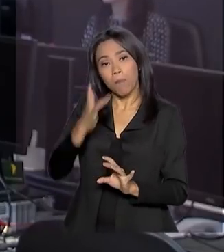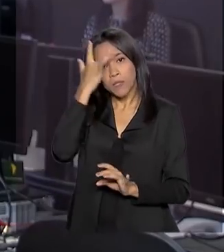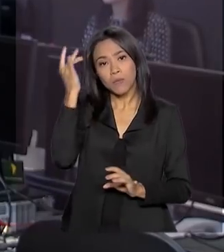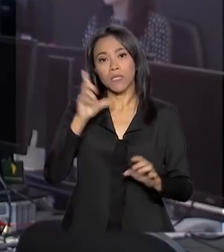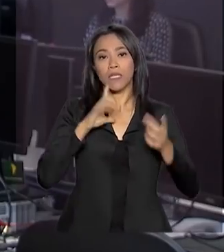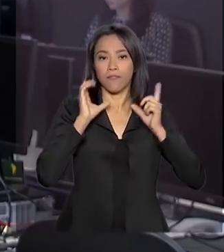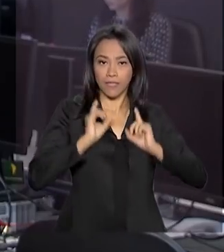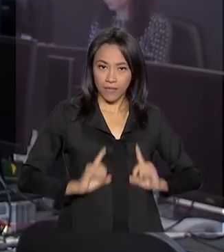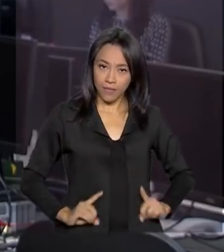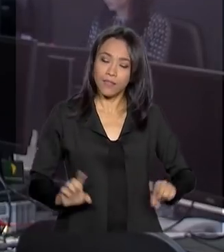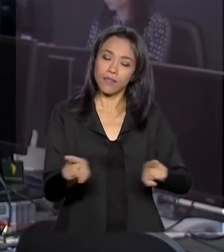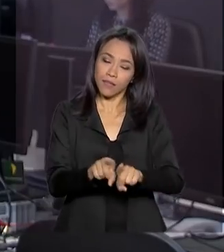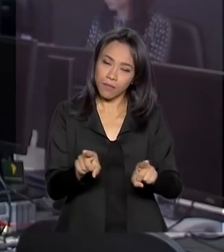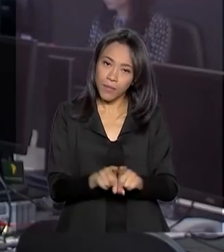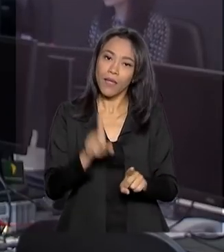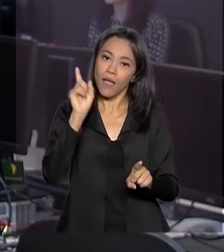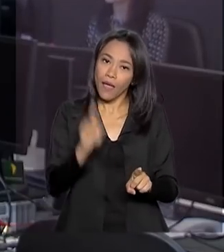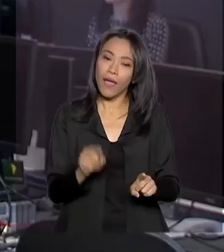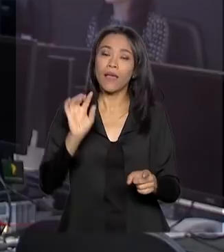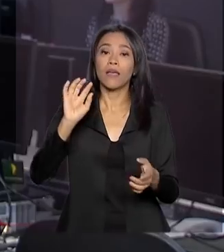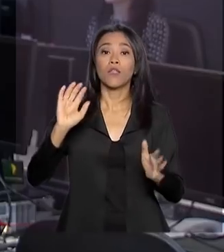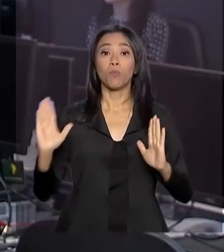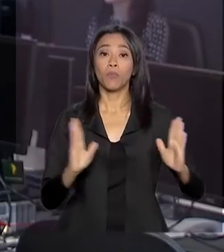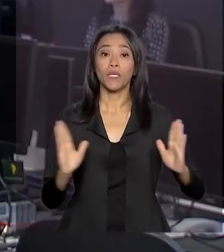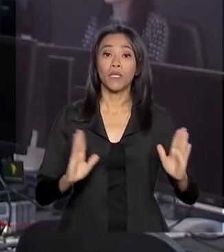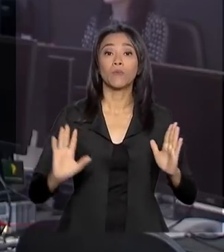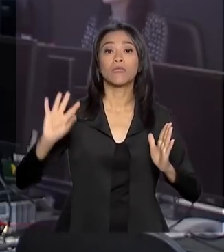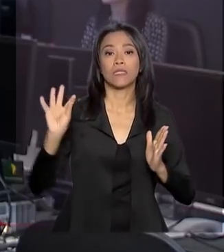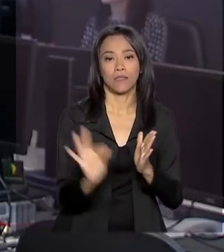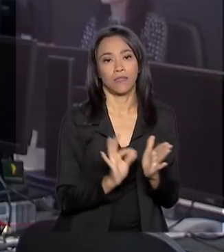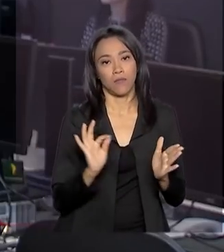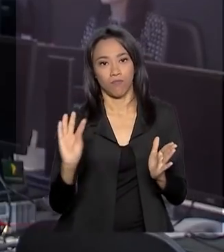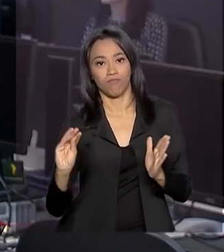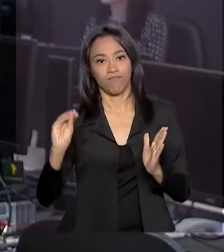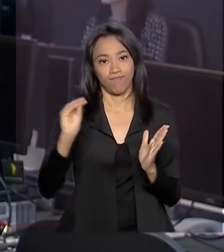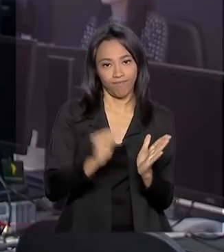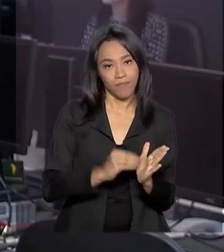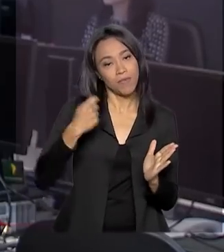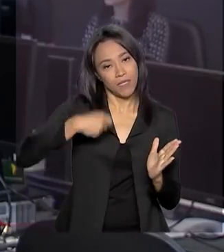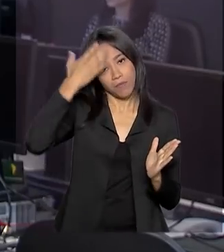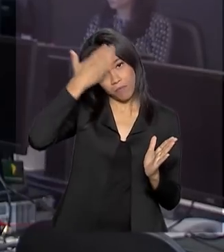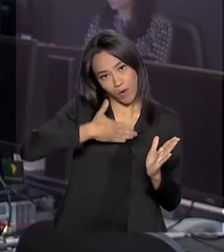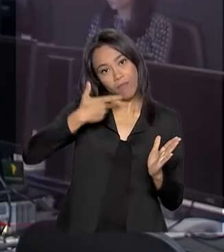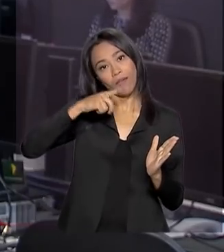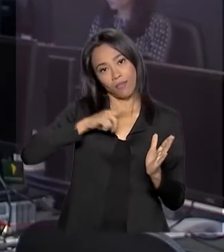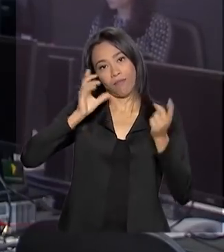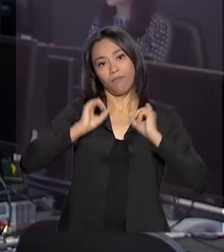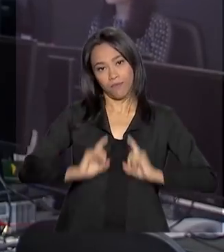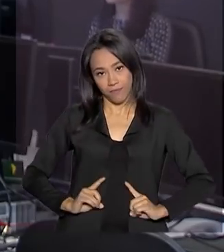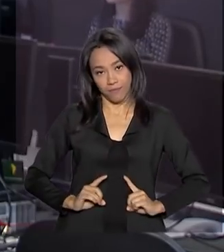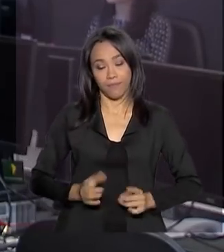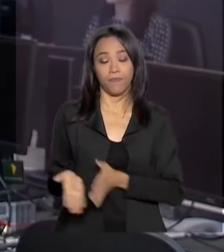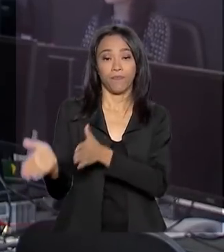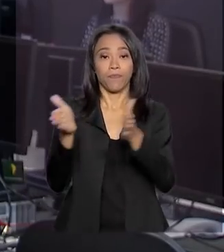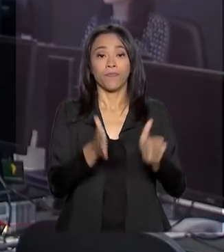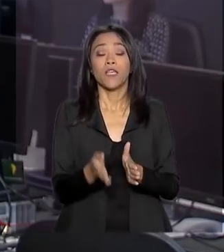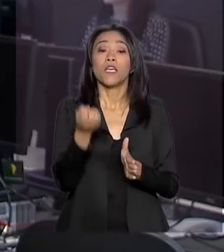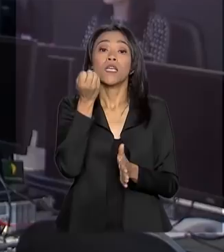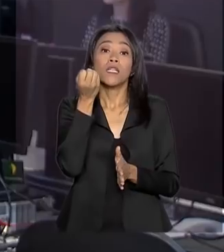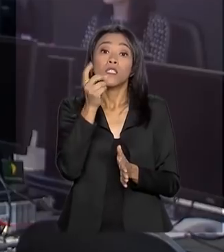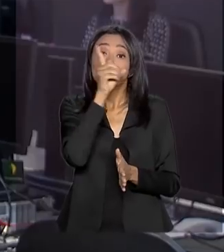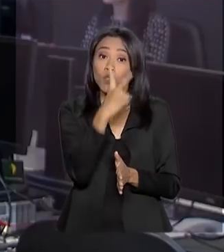devem ser feitas durante a inscrição e terão de ser comprovadas pelos candidatos. As provas acontecem em dois